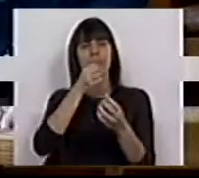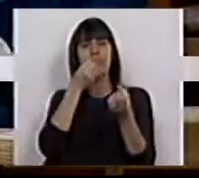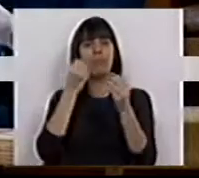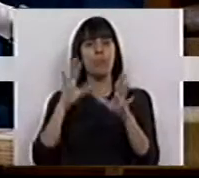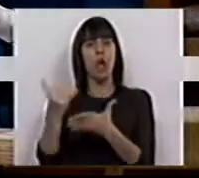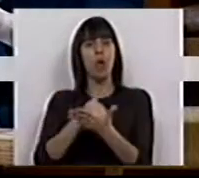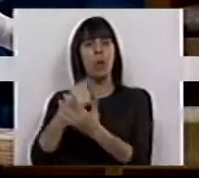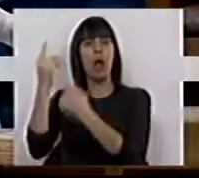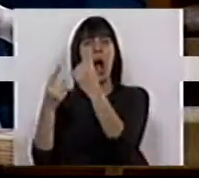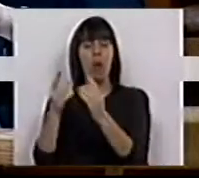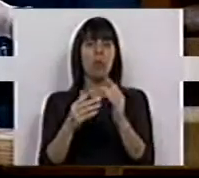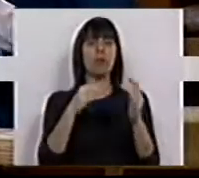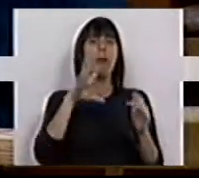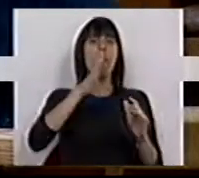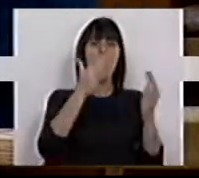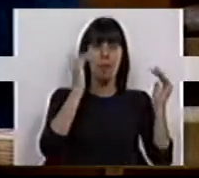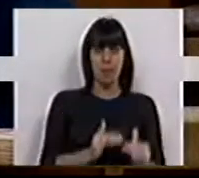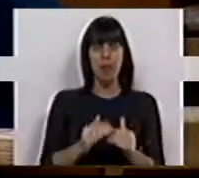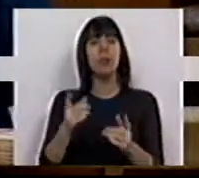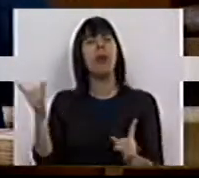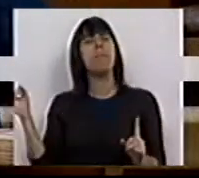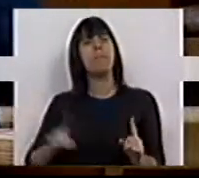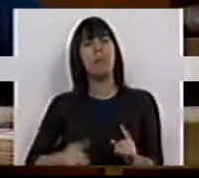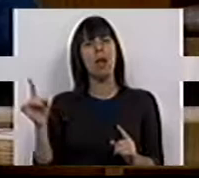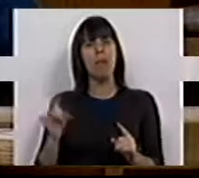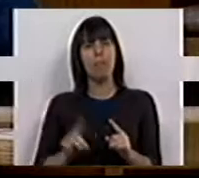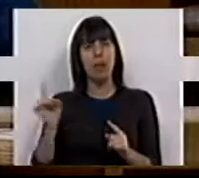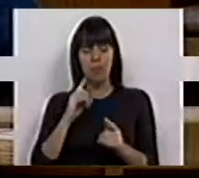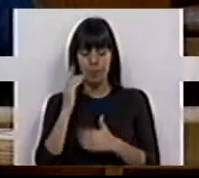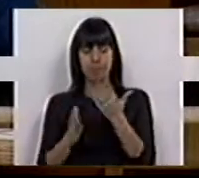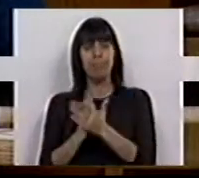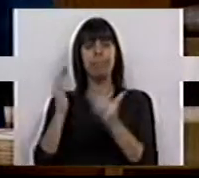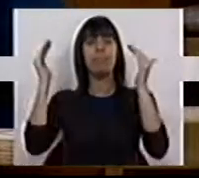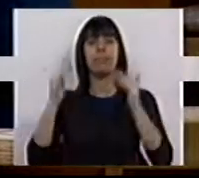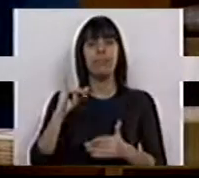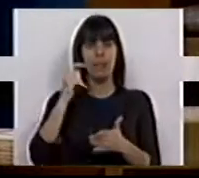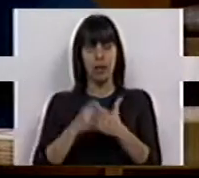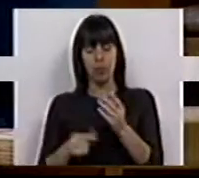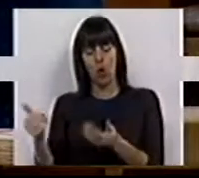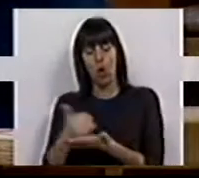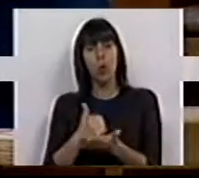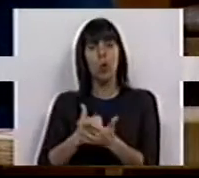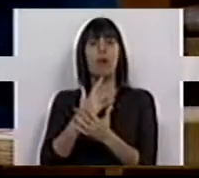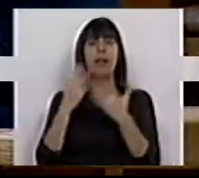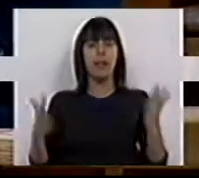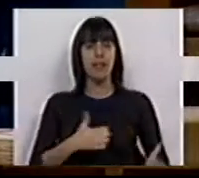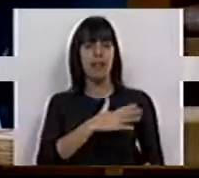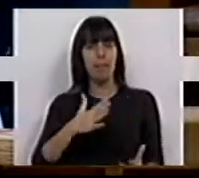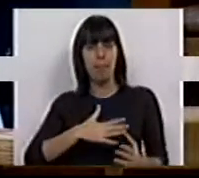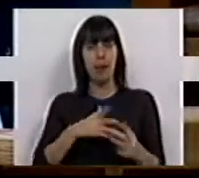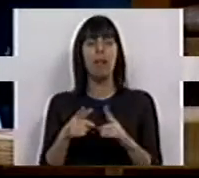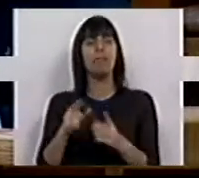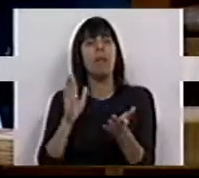para o lucro de uns poucos. A reiterada e continuada descida do imposto sobre o lucro das grandes empresas